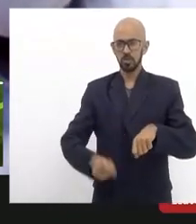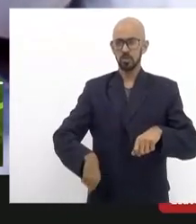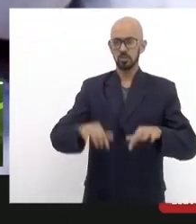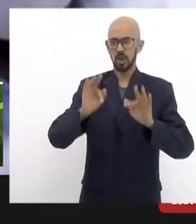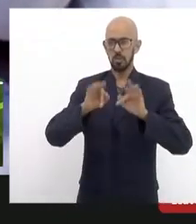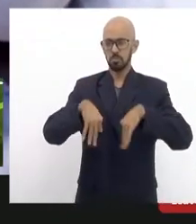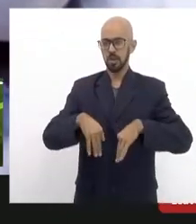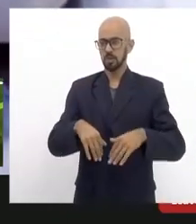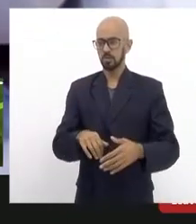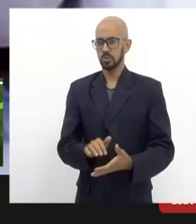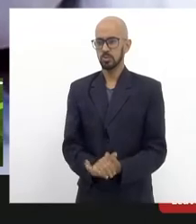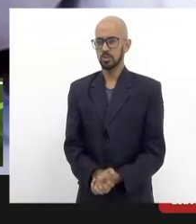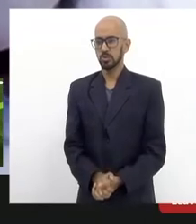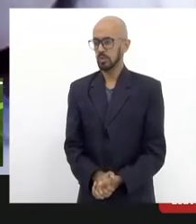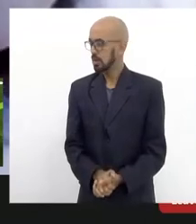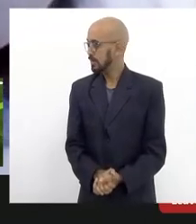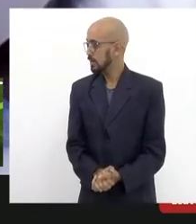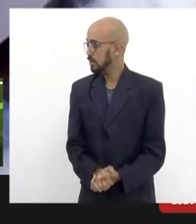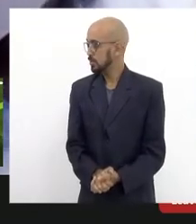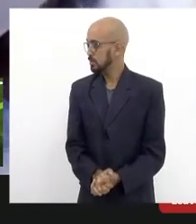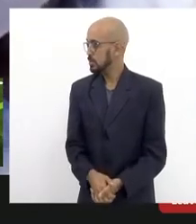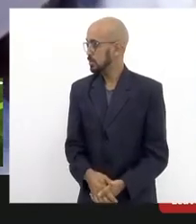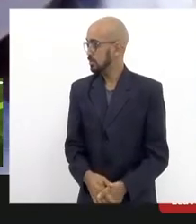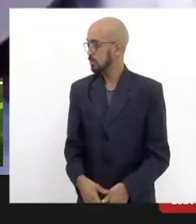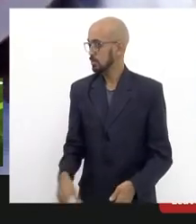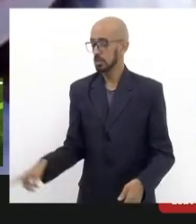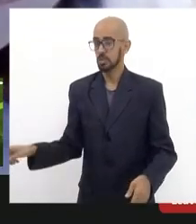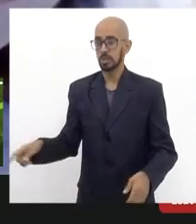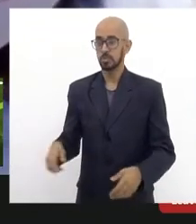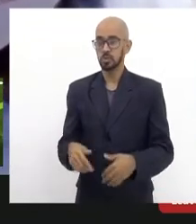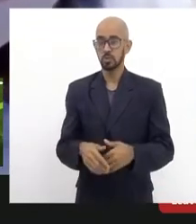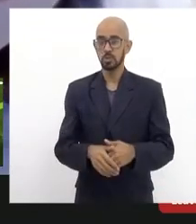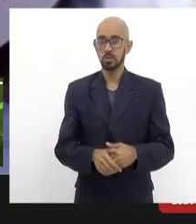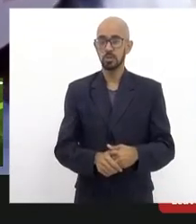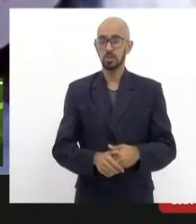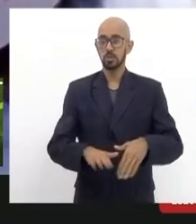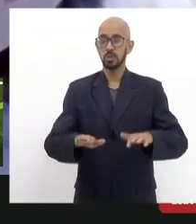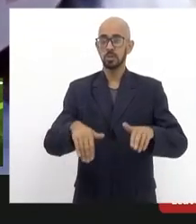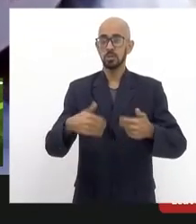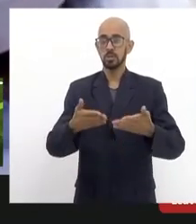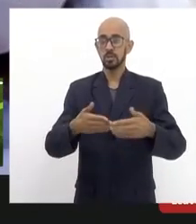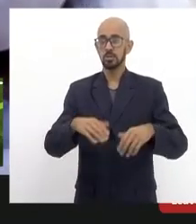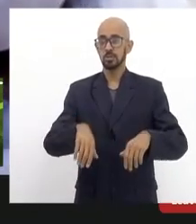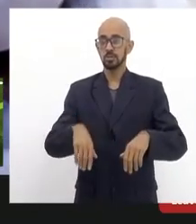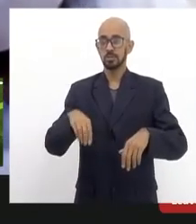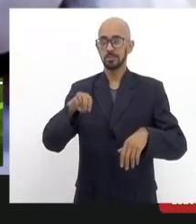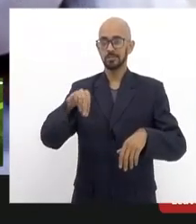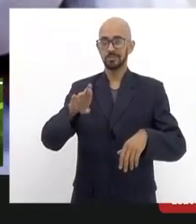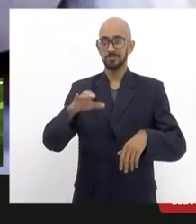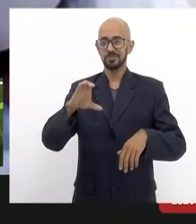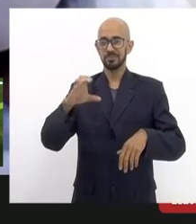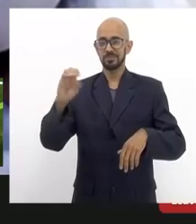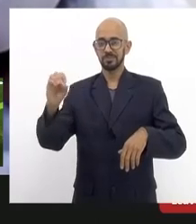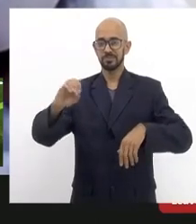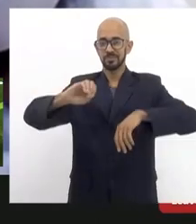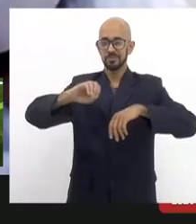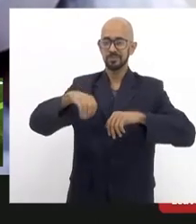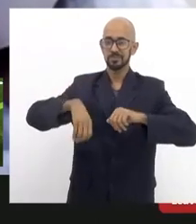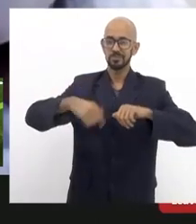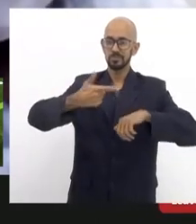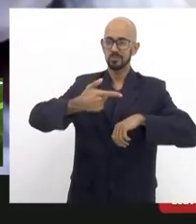com o tempo esgotado e lembrando sexta-feira que vem todo mundo lá no Marco 27 para essa